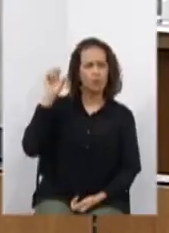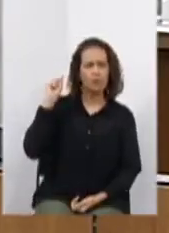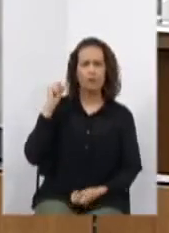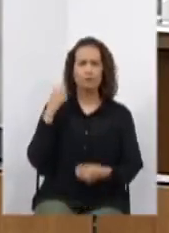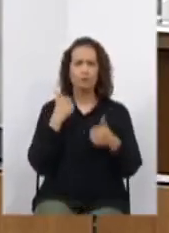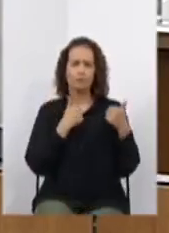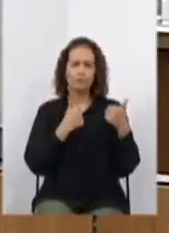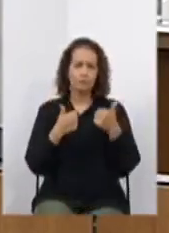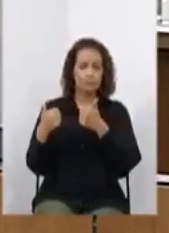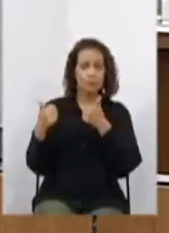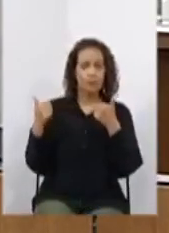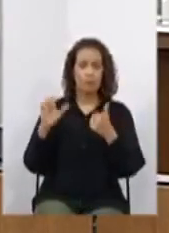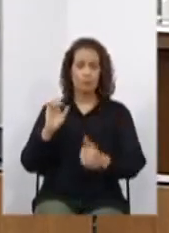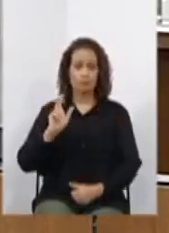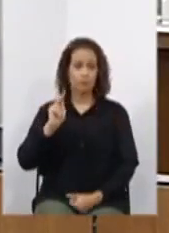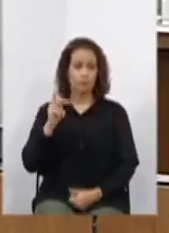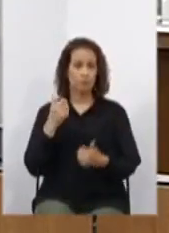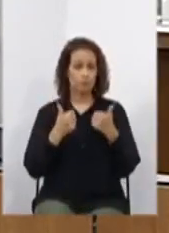Sim. Estamos ouvindo, doutor Paulo.